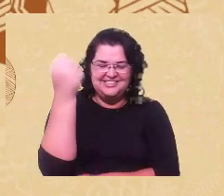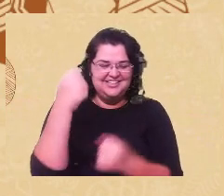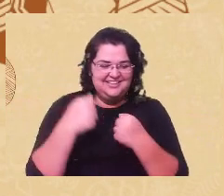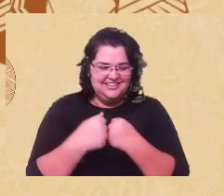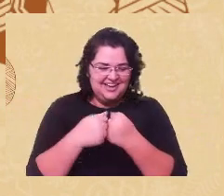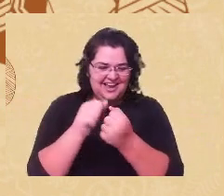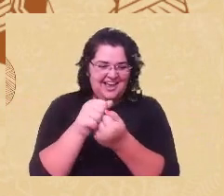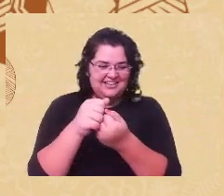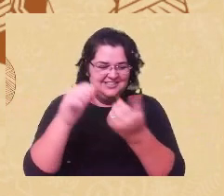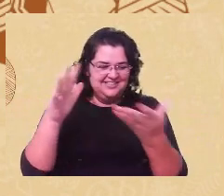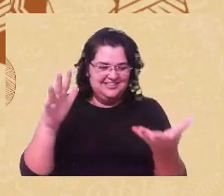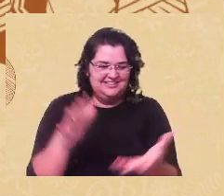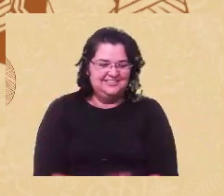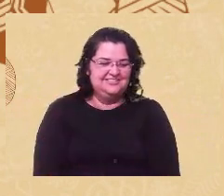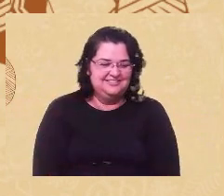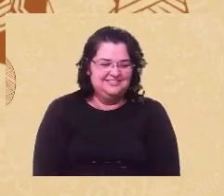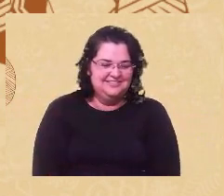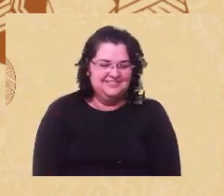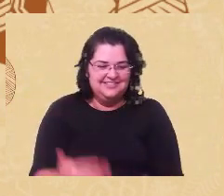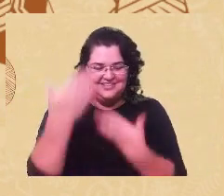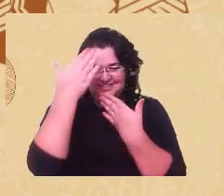Axé, obrigada, Carolina.